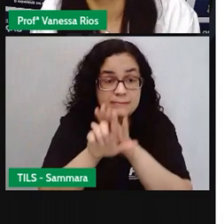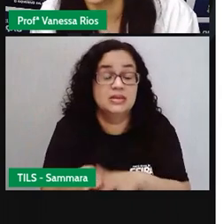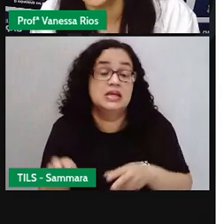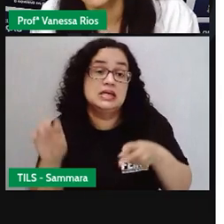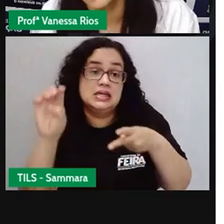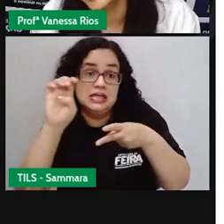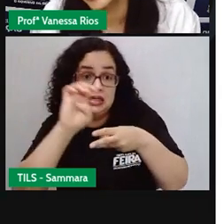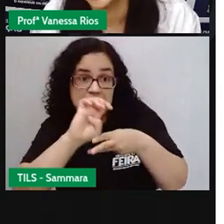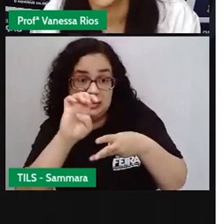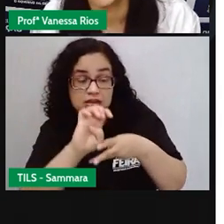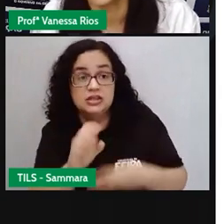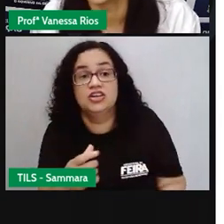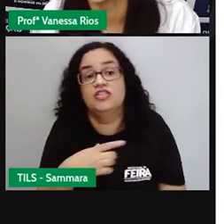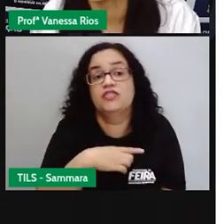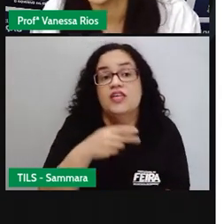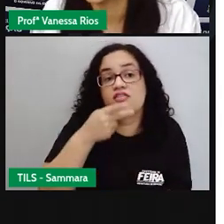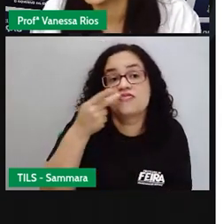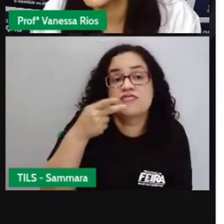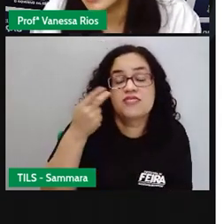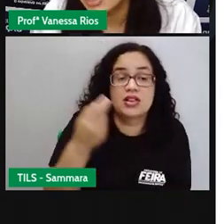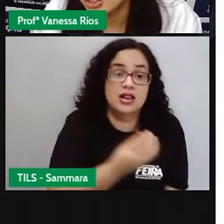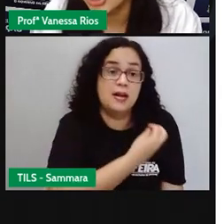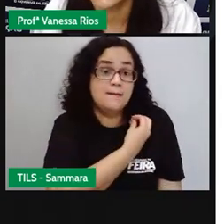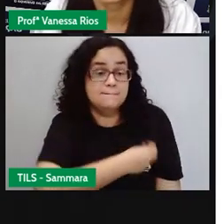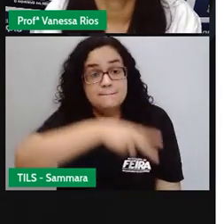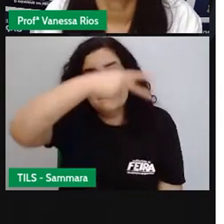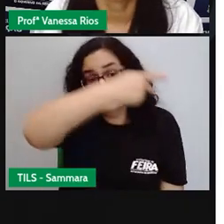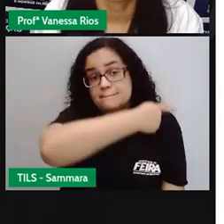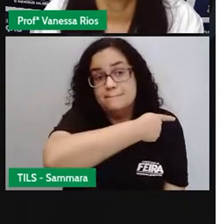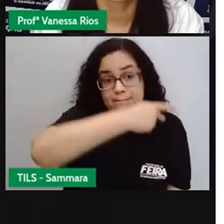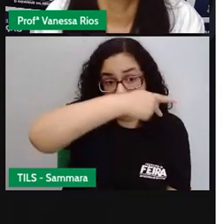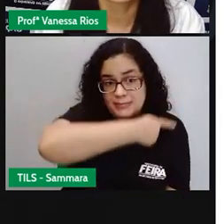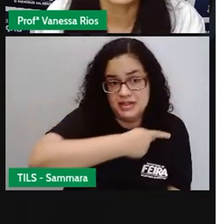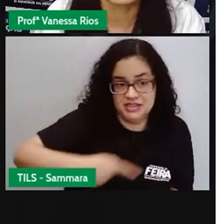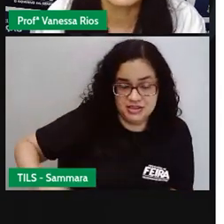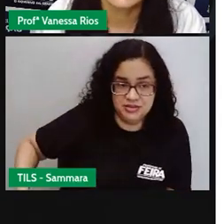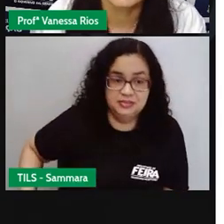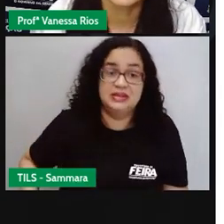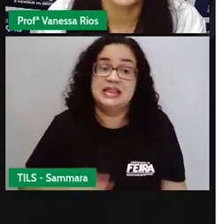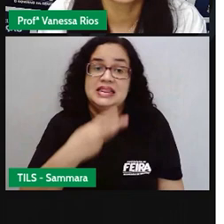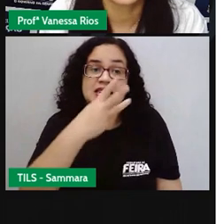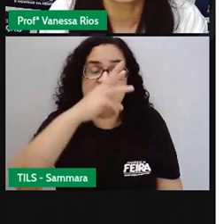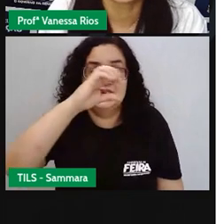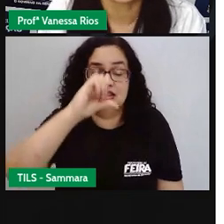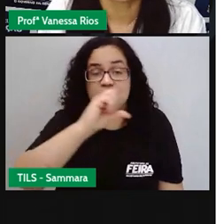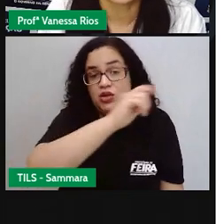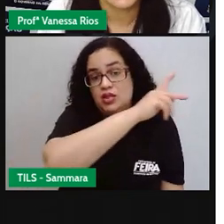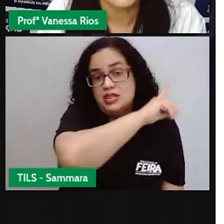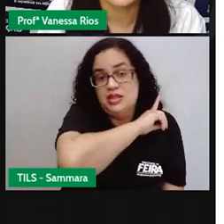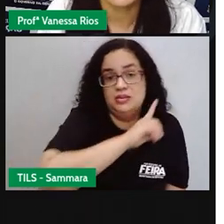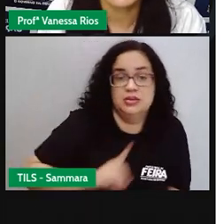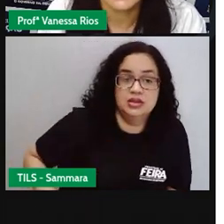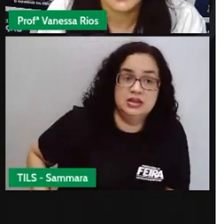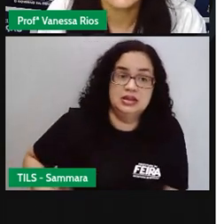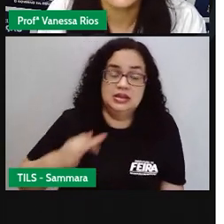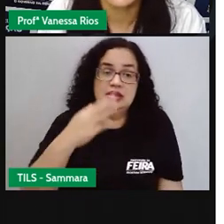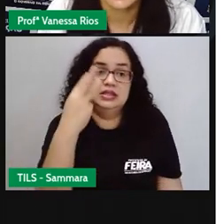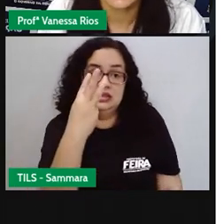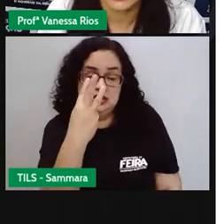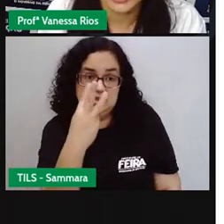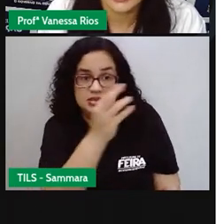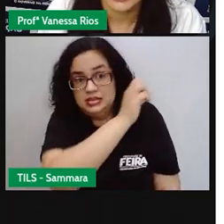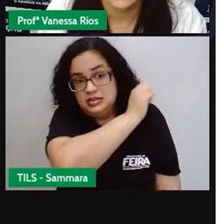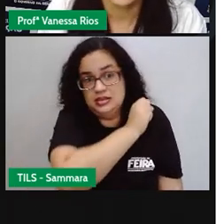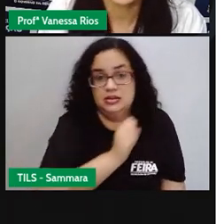executivo quando a gente está falando de presidente. São 39 deputados federais e três